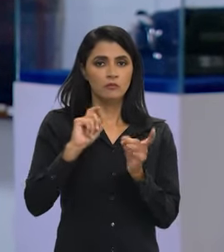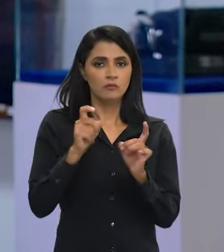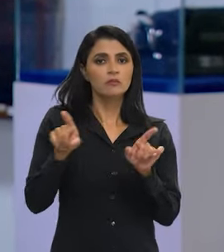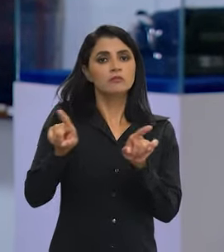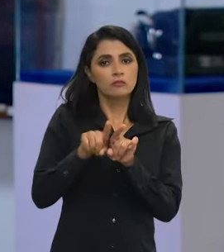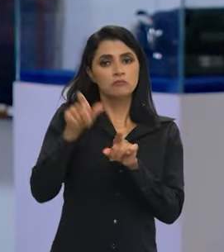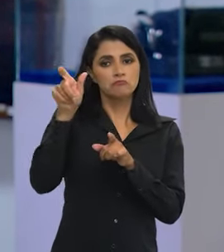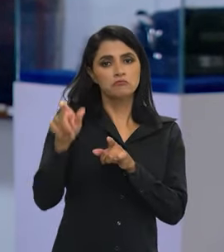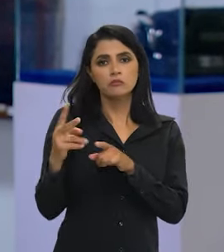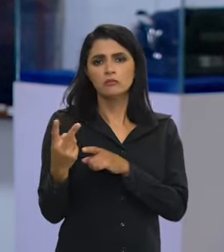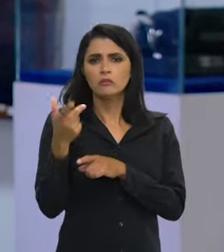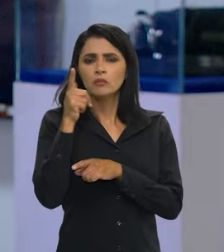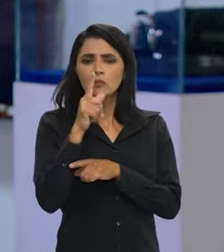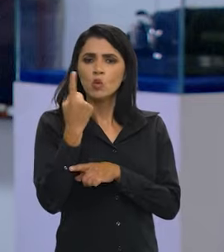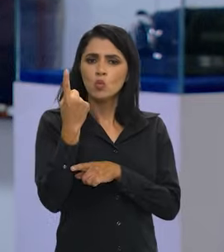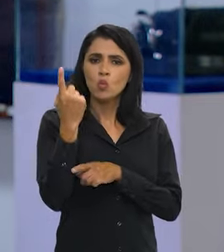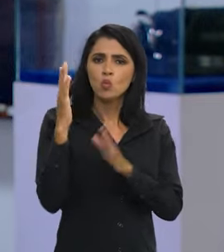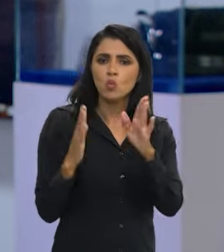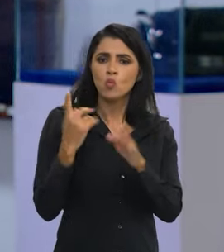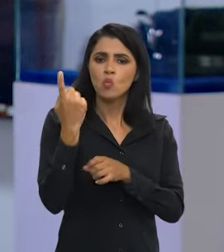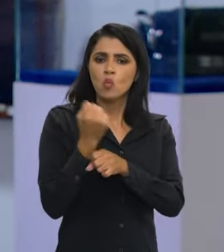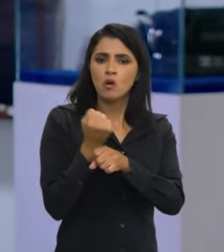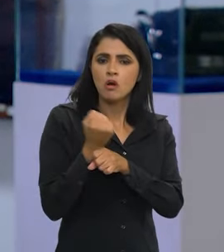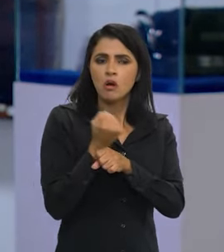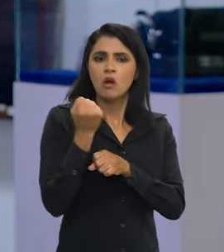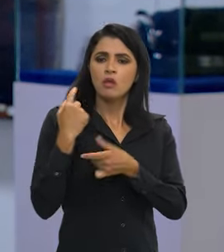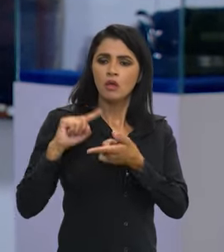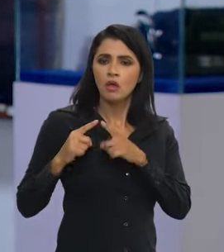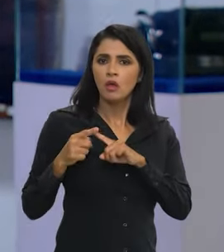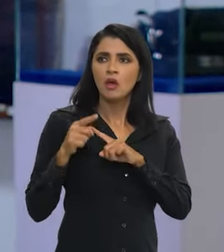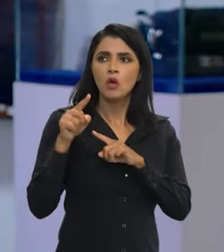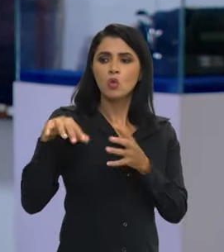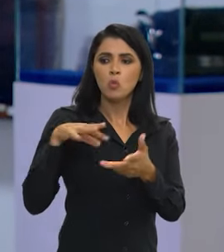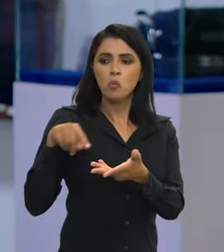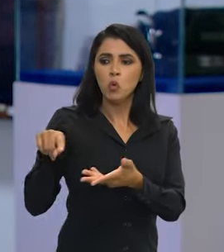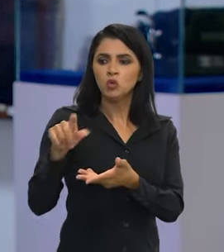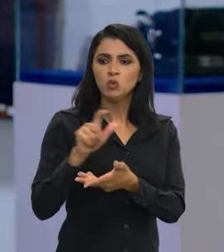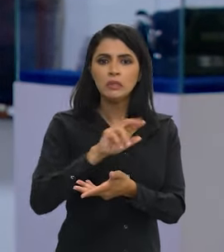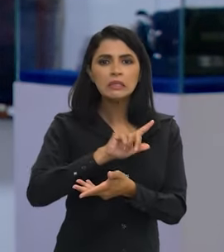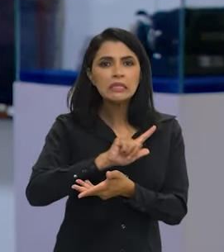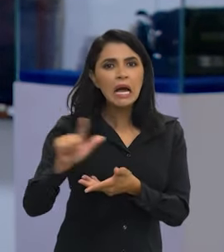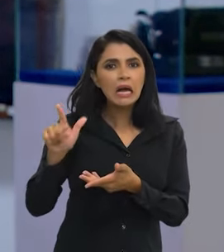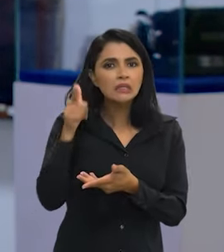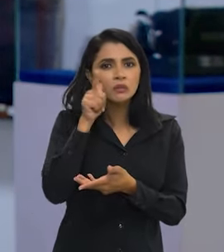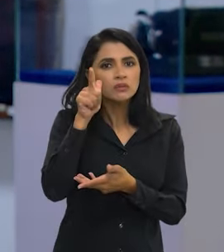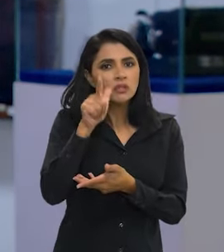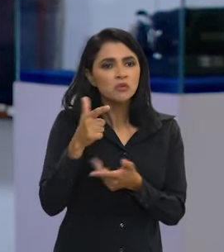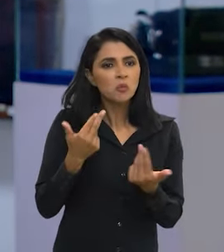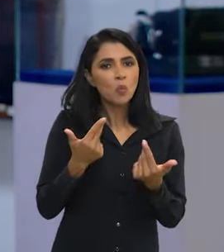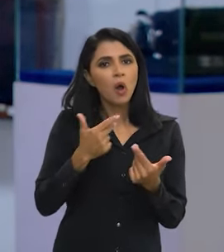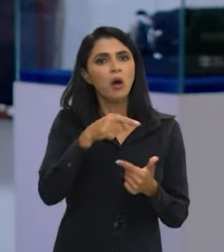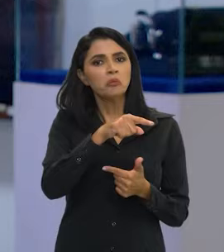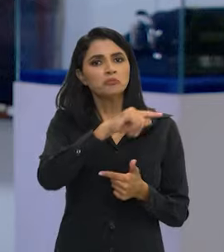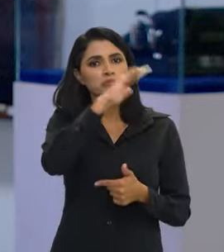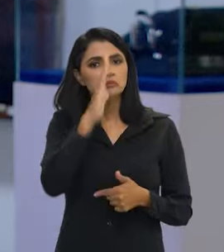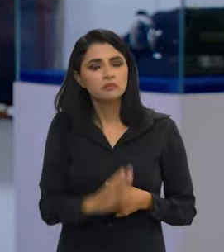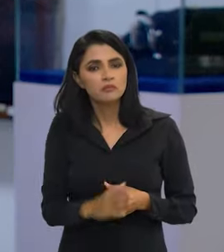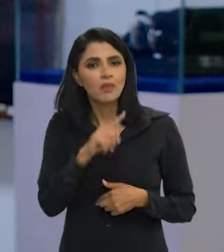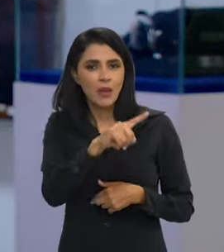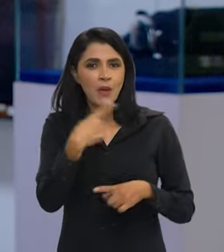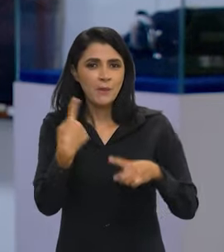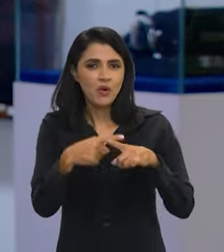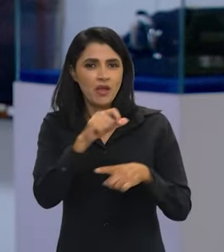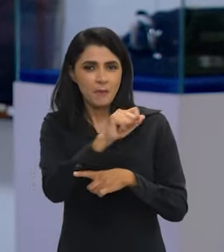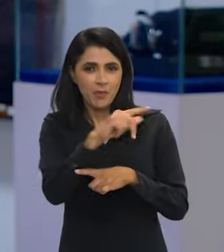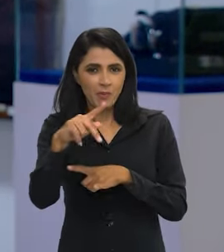também, que conseguiram em um ano de negociação, o que nenhum lugar do mundo fez ainda. Porque os